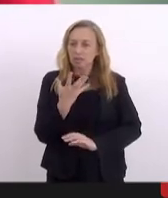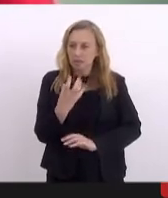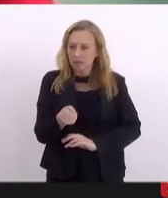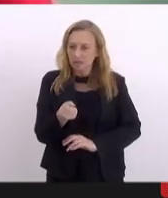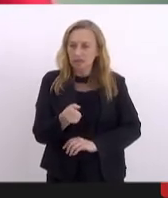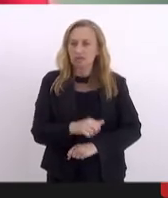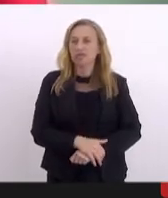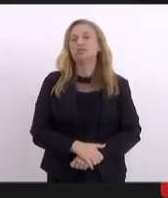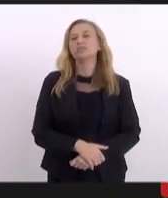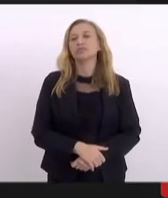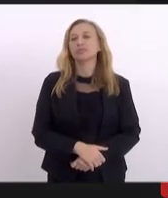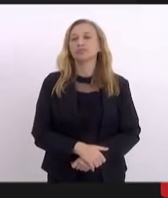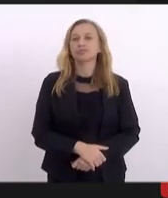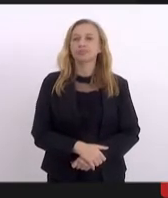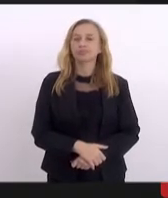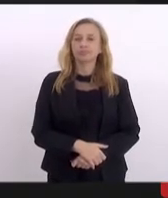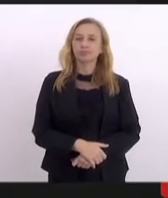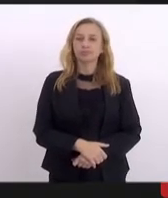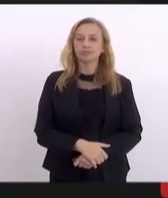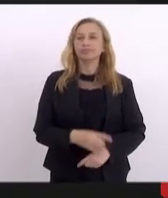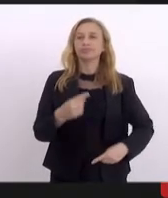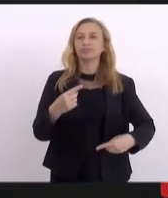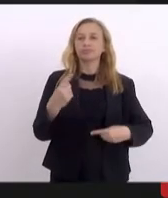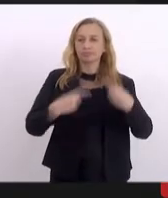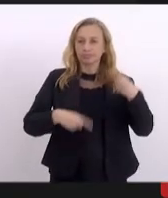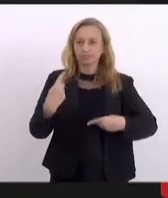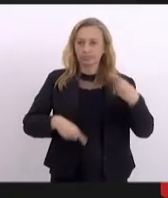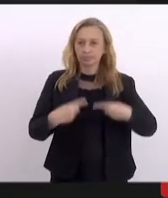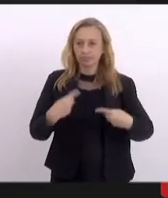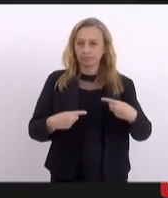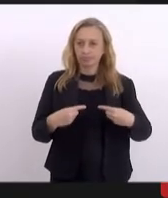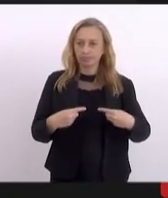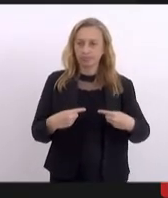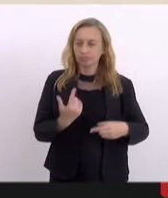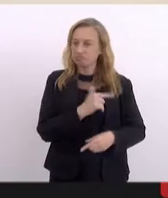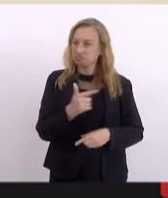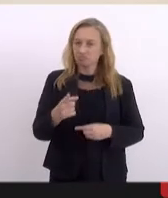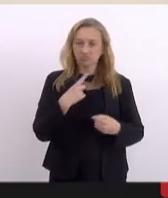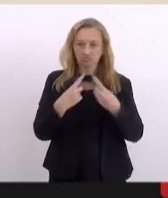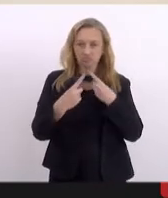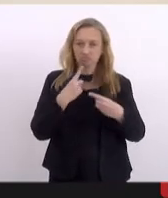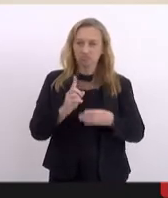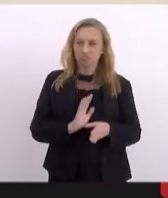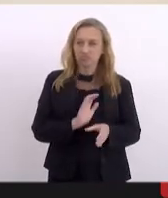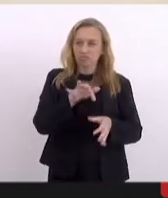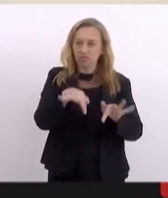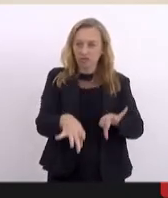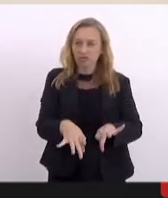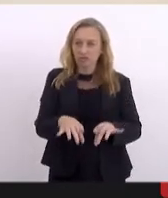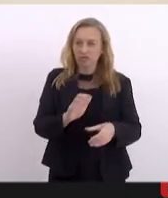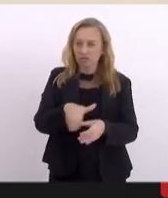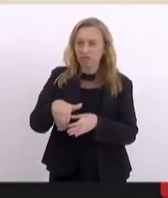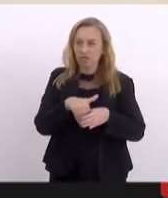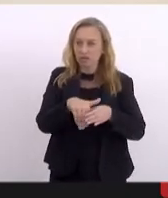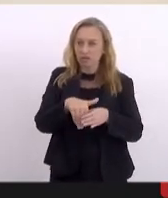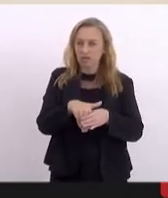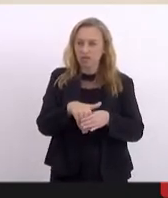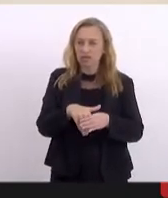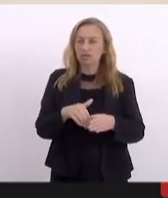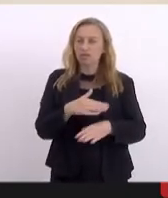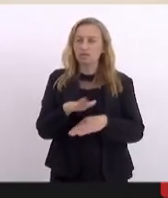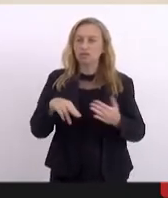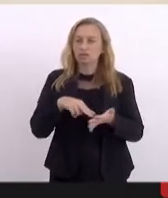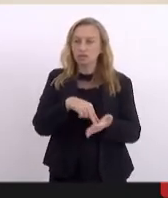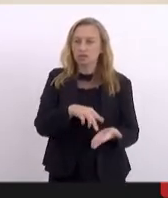favorável. Em discussão, não havendo quem queira discutir, encerrada a discussão e votação. Senhores que